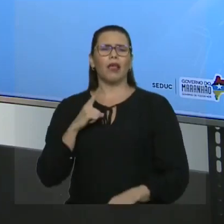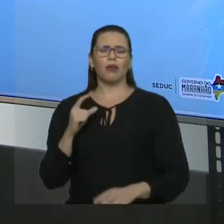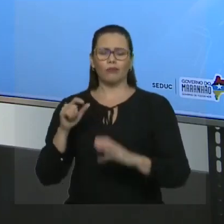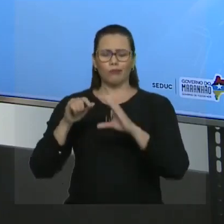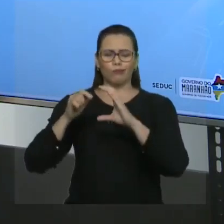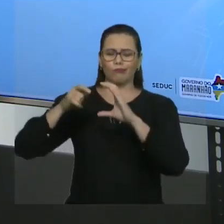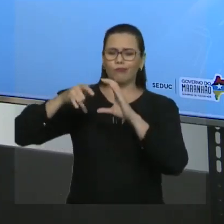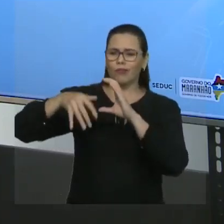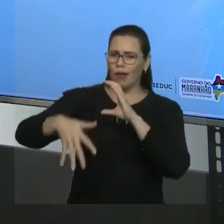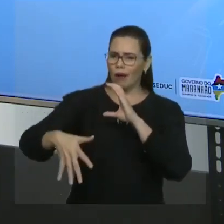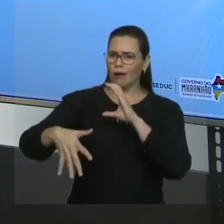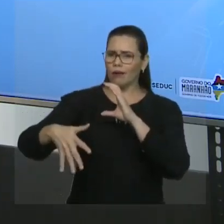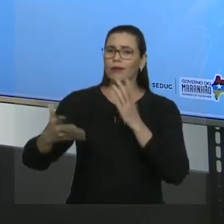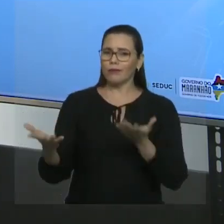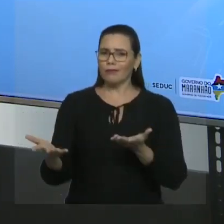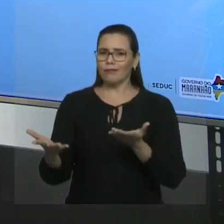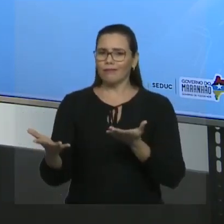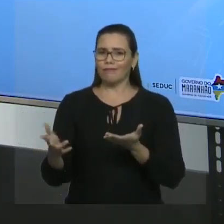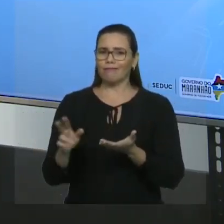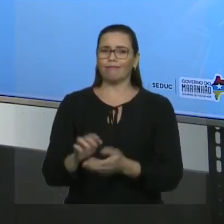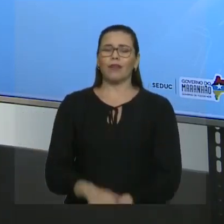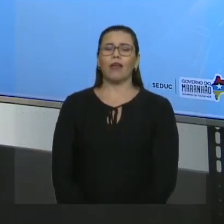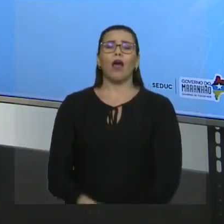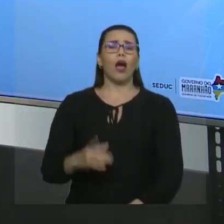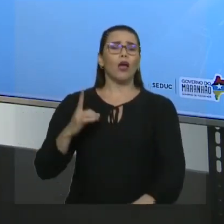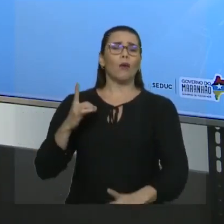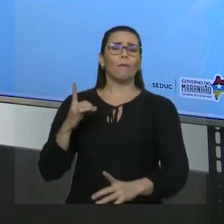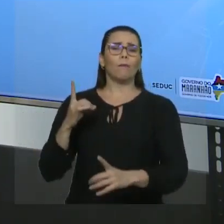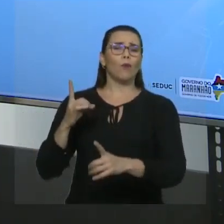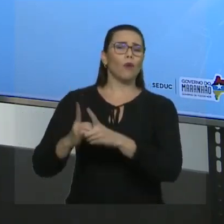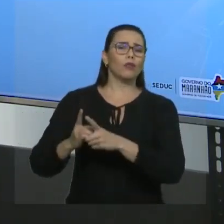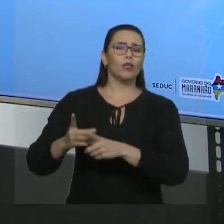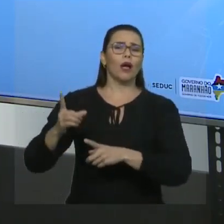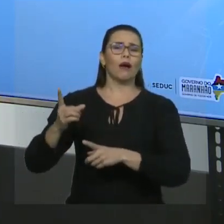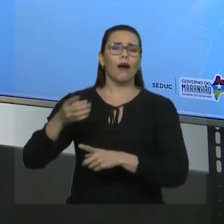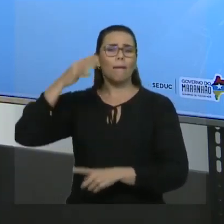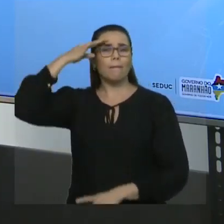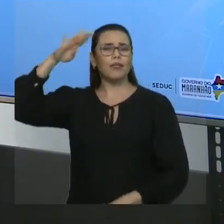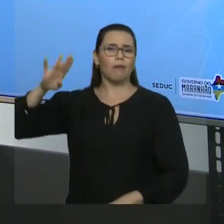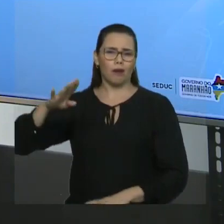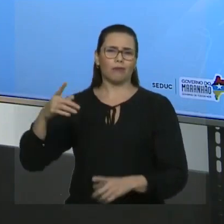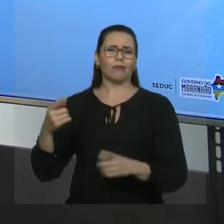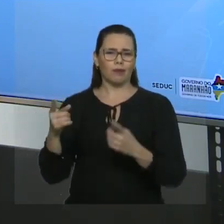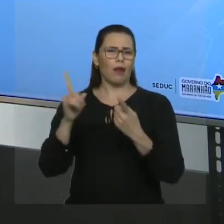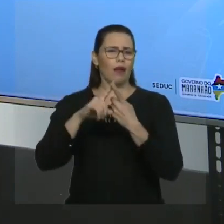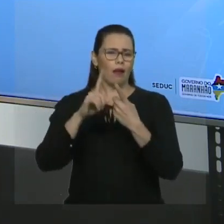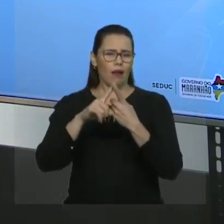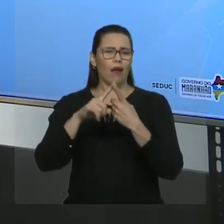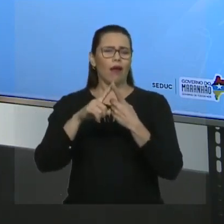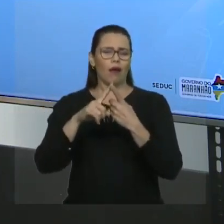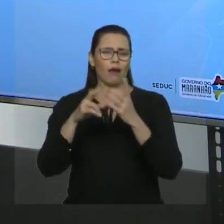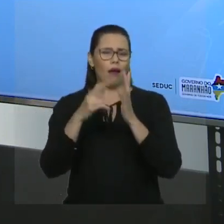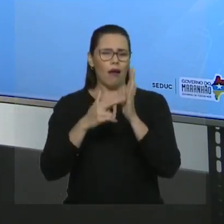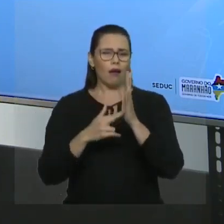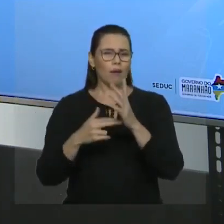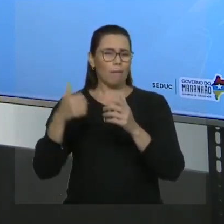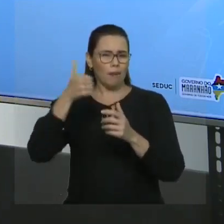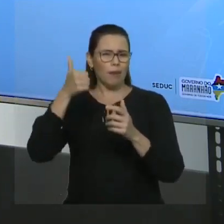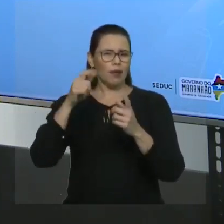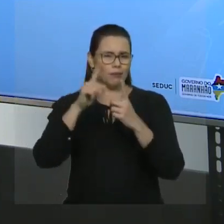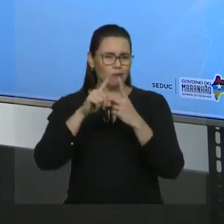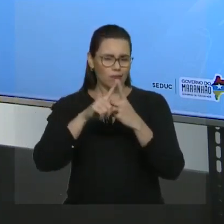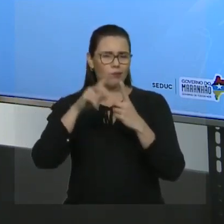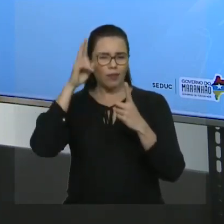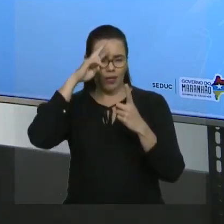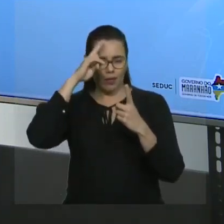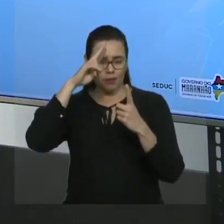ramificada, qual é a primeira regra? Achar a cadeia principal. E qual é a regra para a cadeia principal? Aquela que apresenta a maior sequência